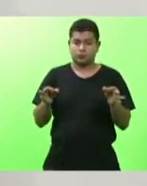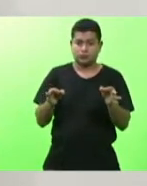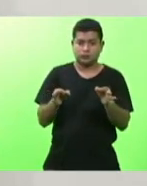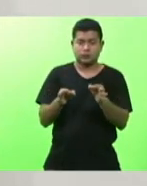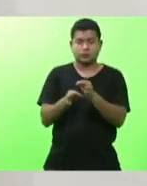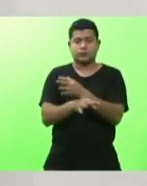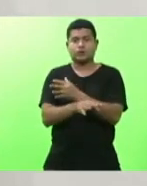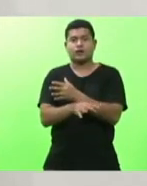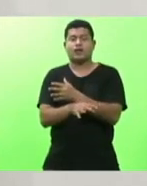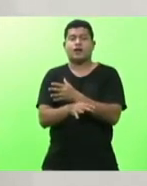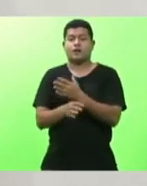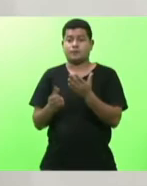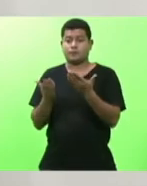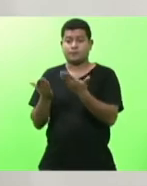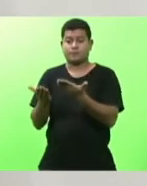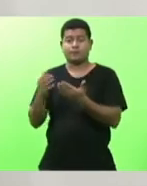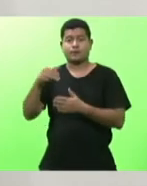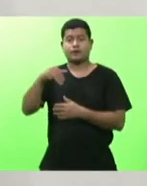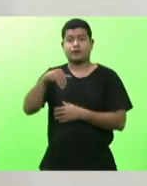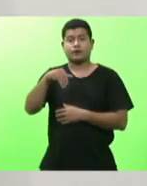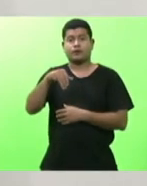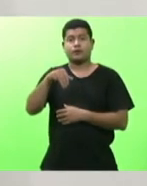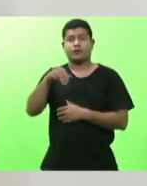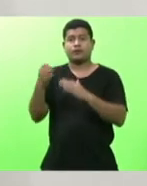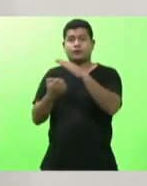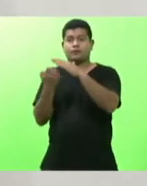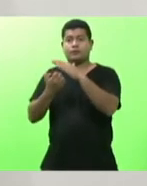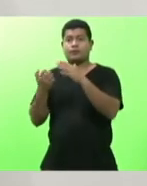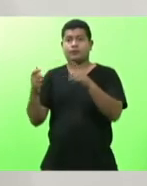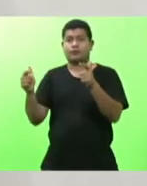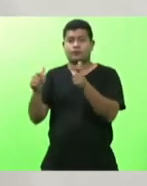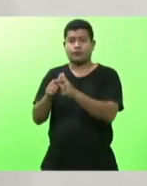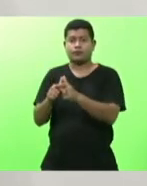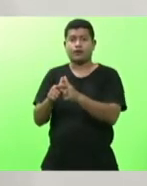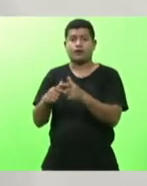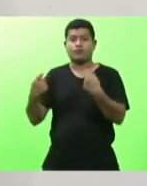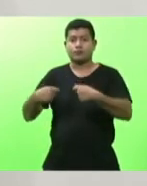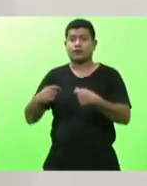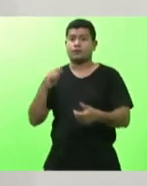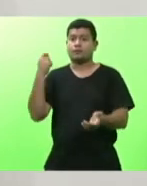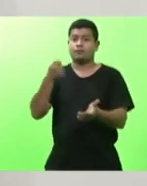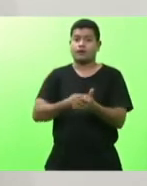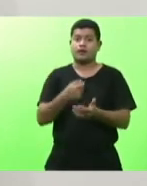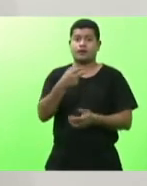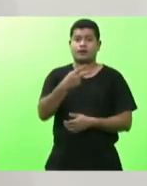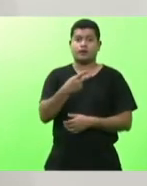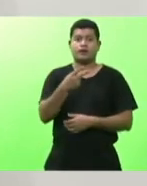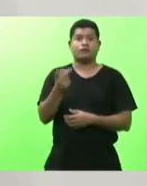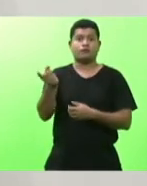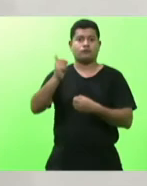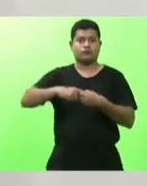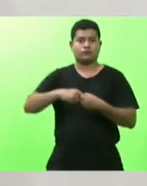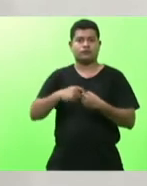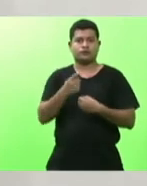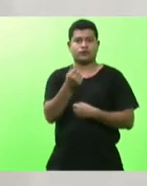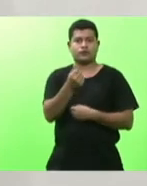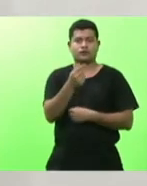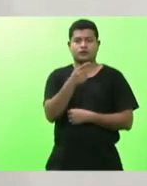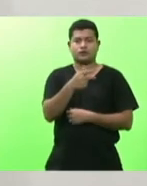pequeno empreendedor ele deverá pagar 75% isto é